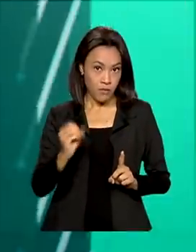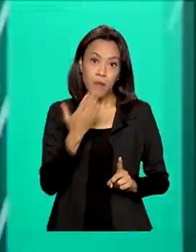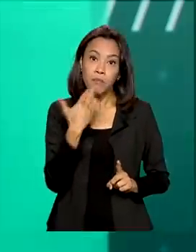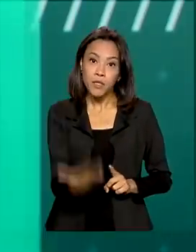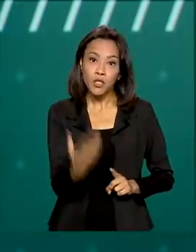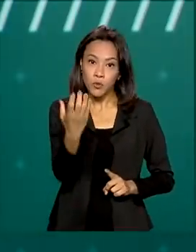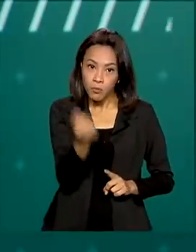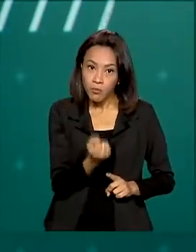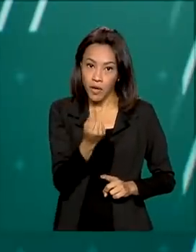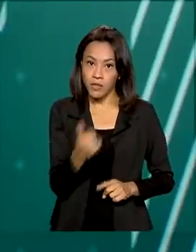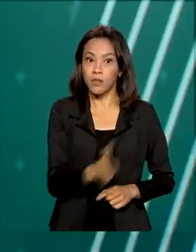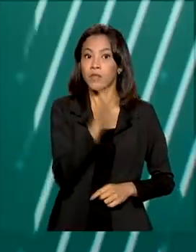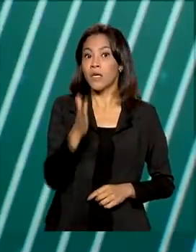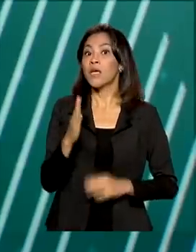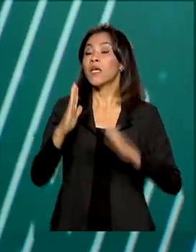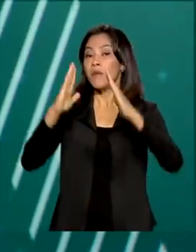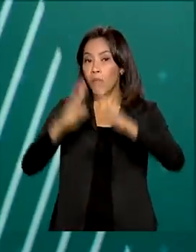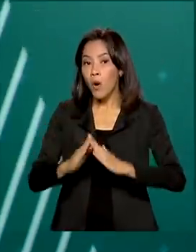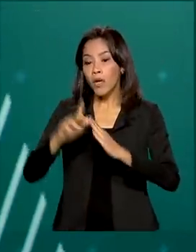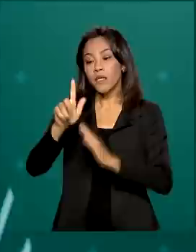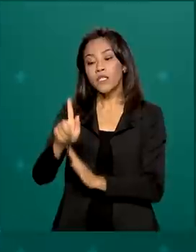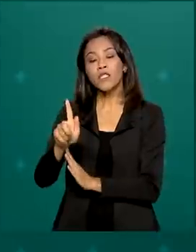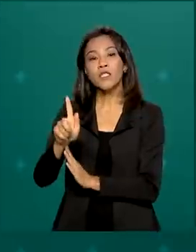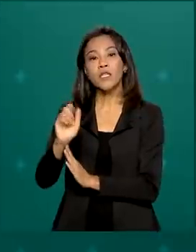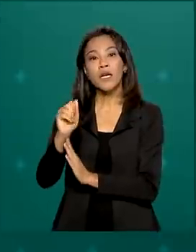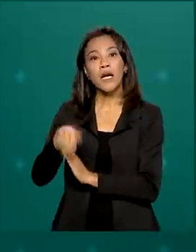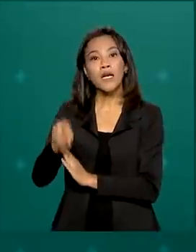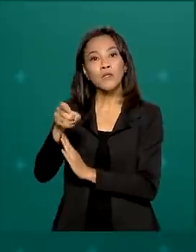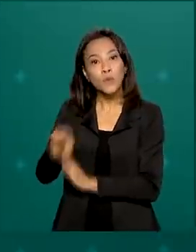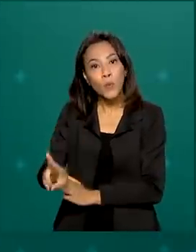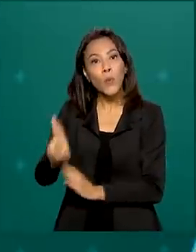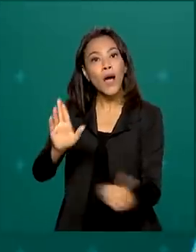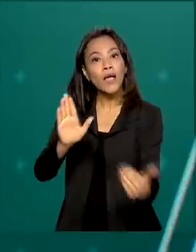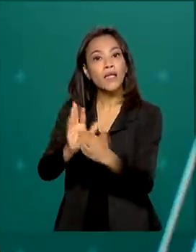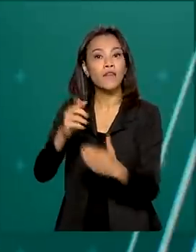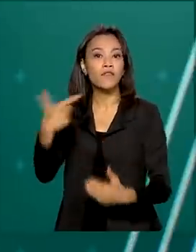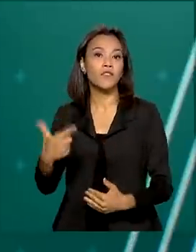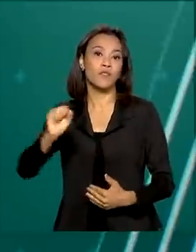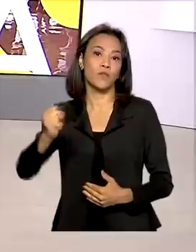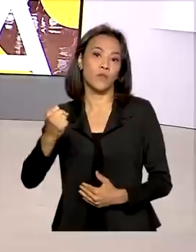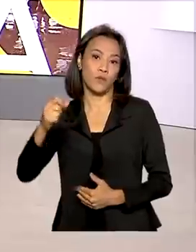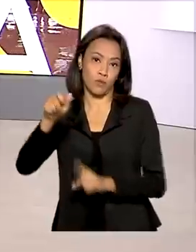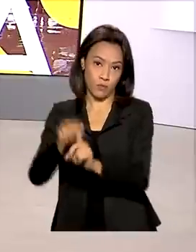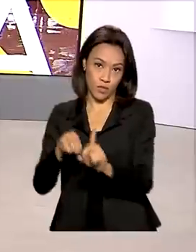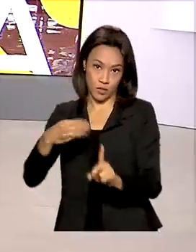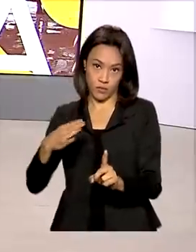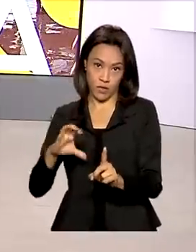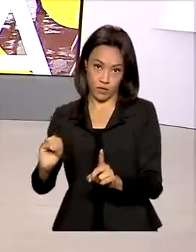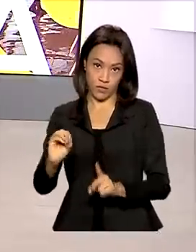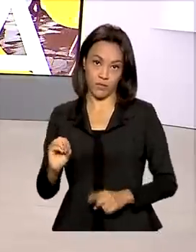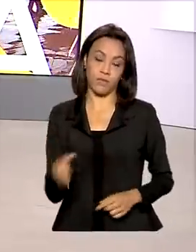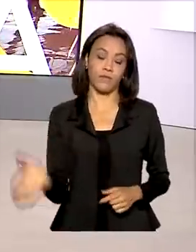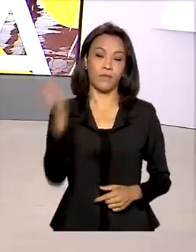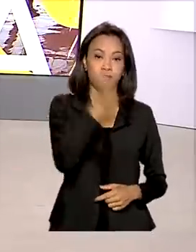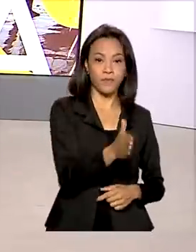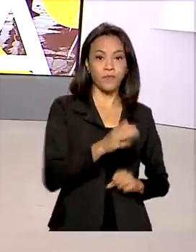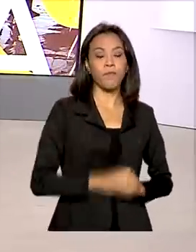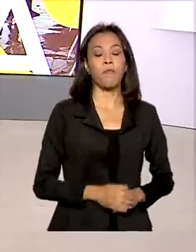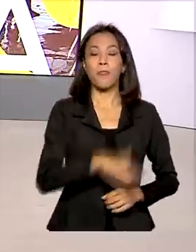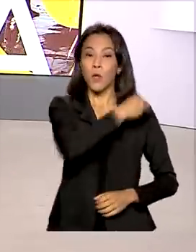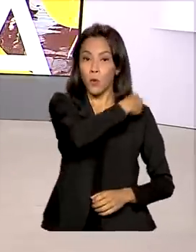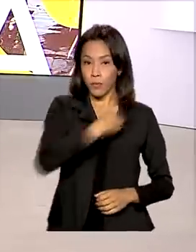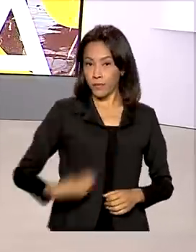Já os moradores de Gandu poderão solicitar o saque até 28 de março. O ministro da Saúde,